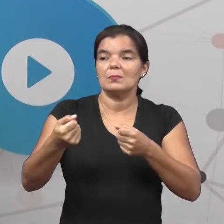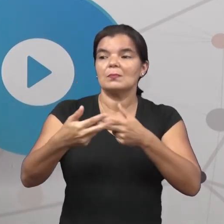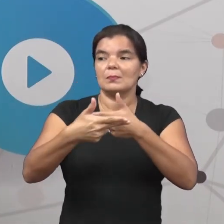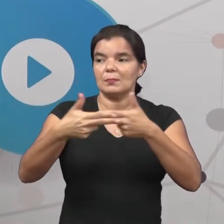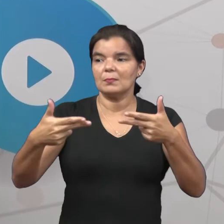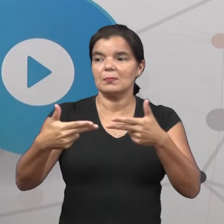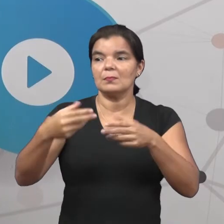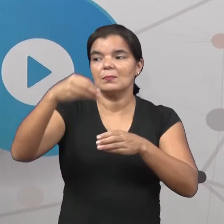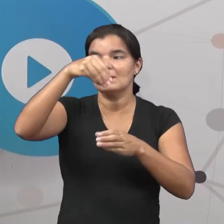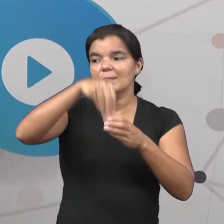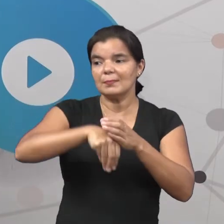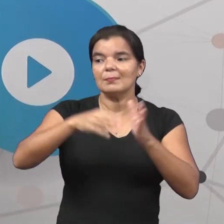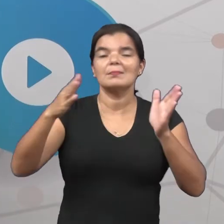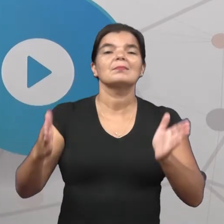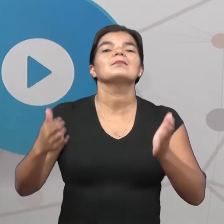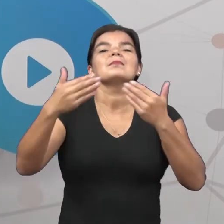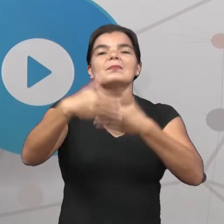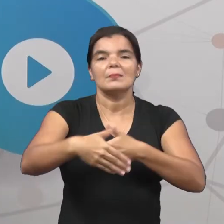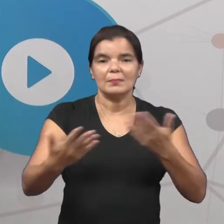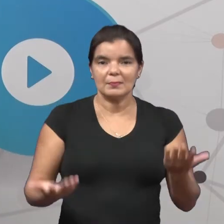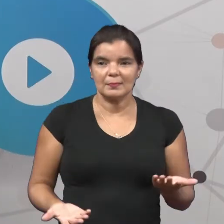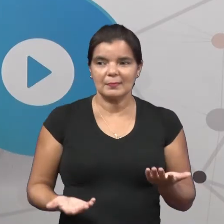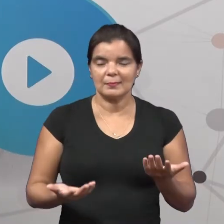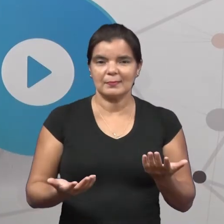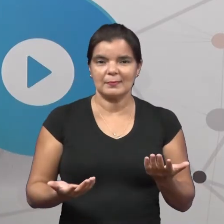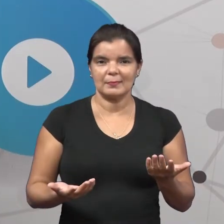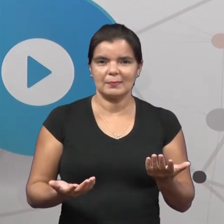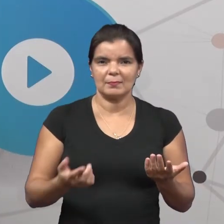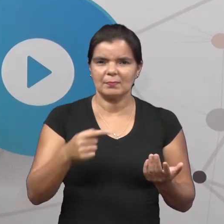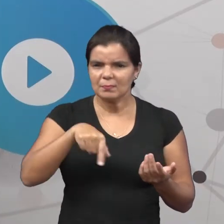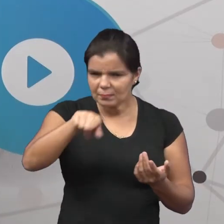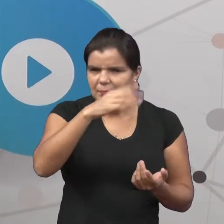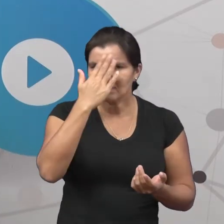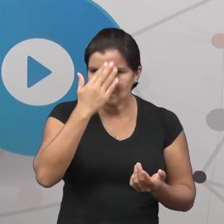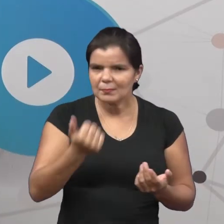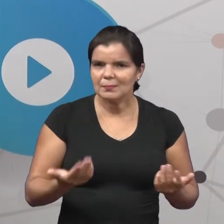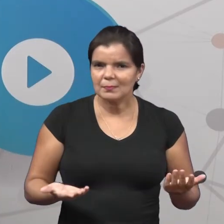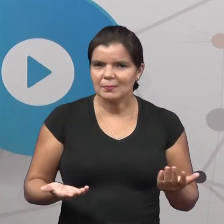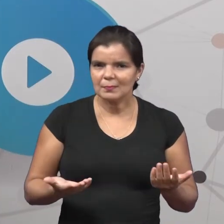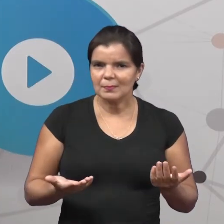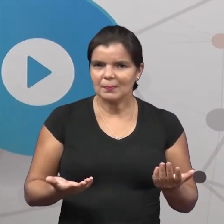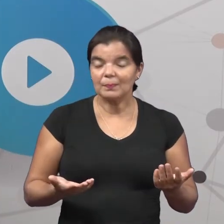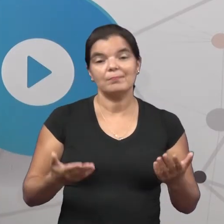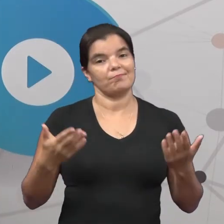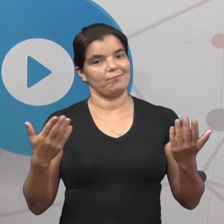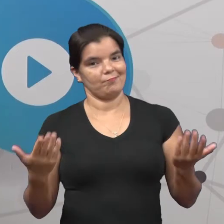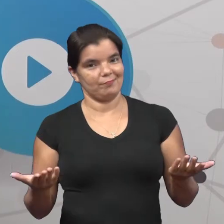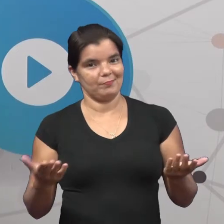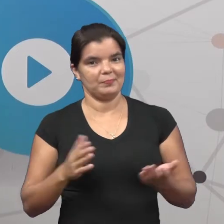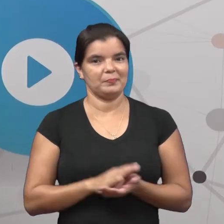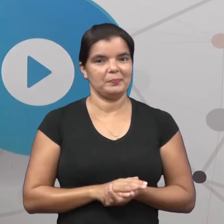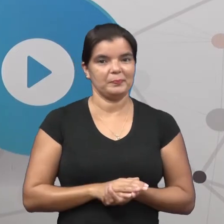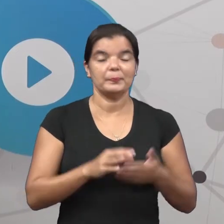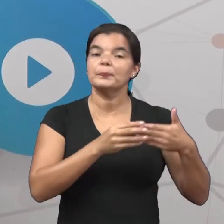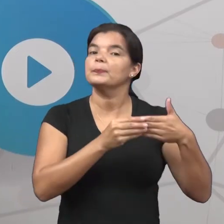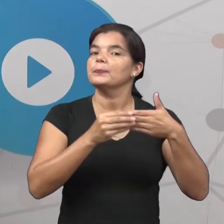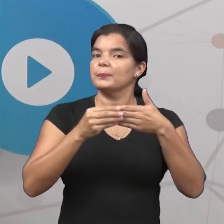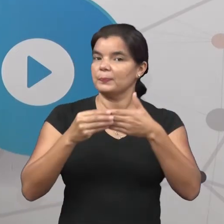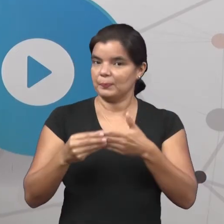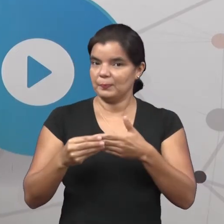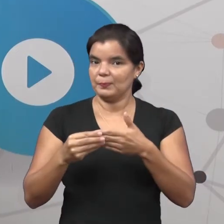dentro da caixa dos mistérios? Será que vocês sabem? Bem, eu trouxe